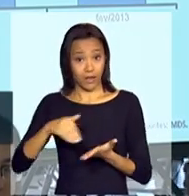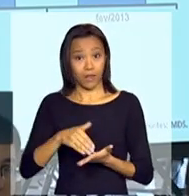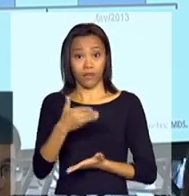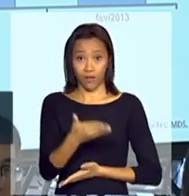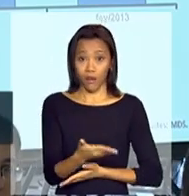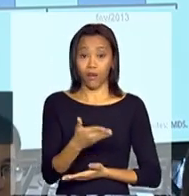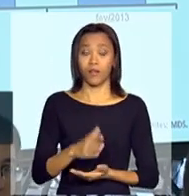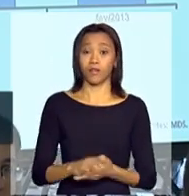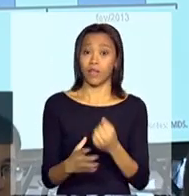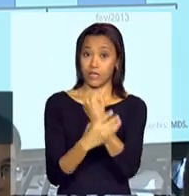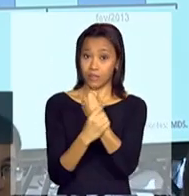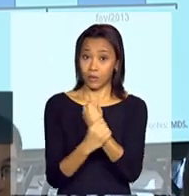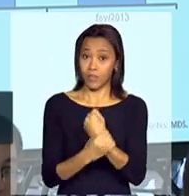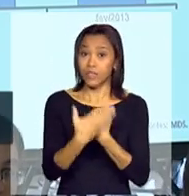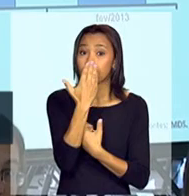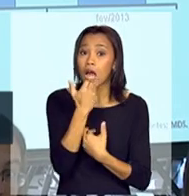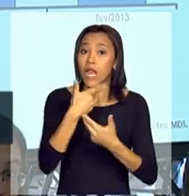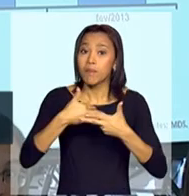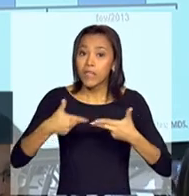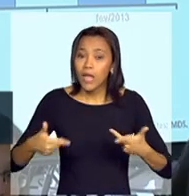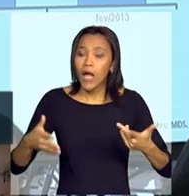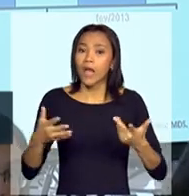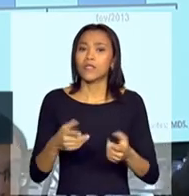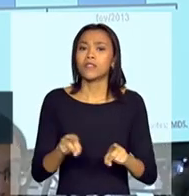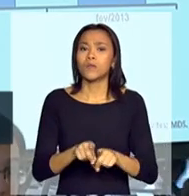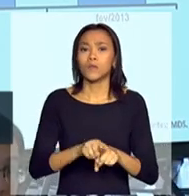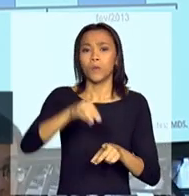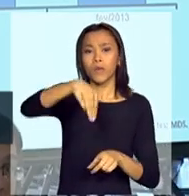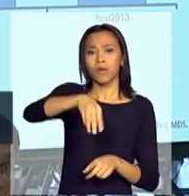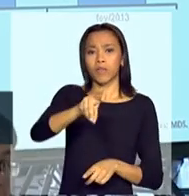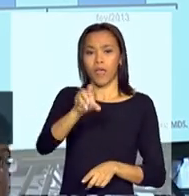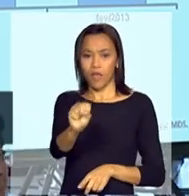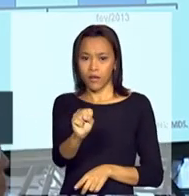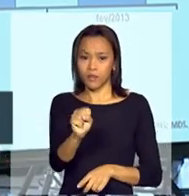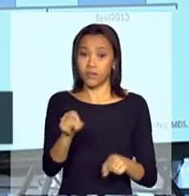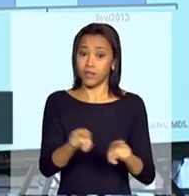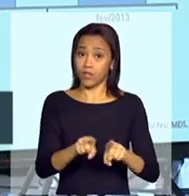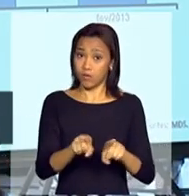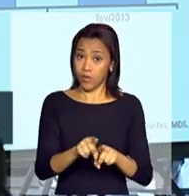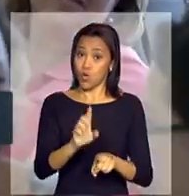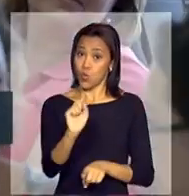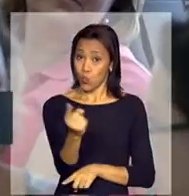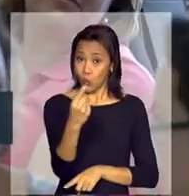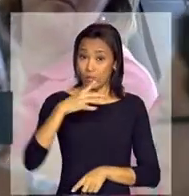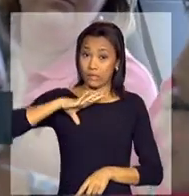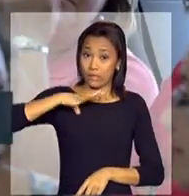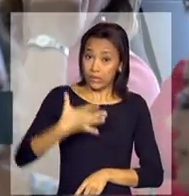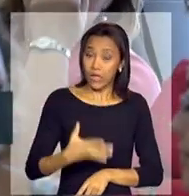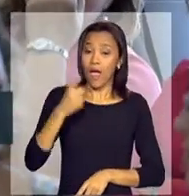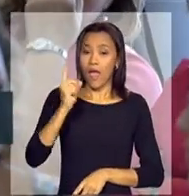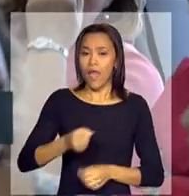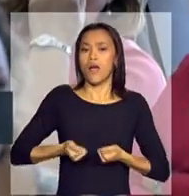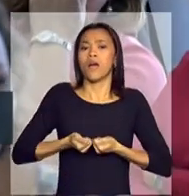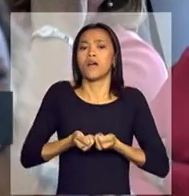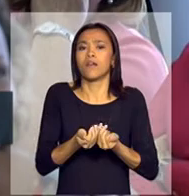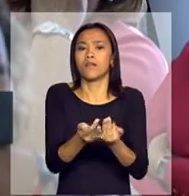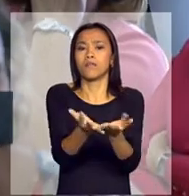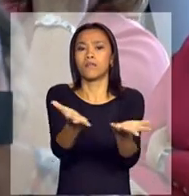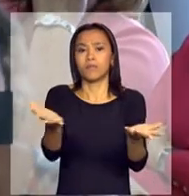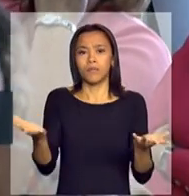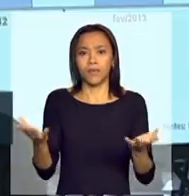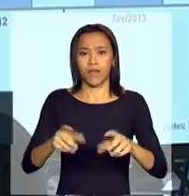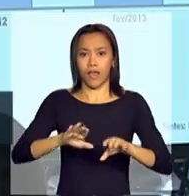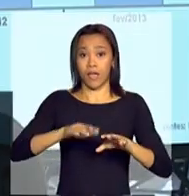Segurança Alimentar e Nutricional do MDS. E um dos desafios também é levar cisterna de produção e ampliar a nossa